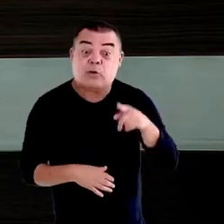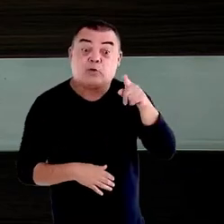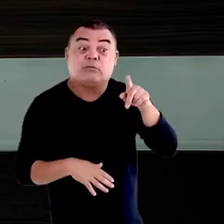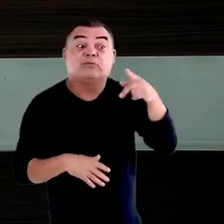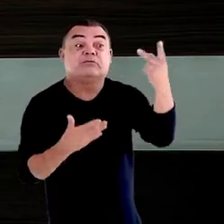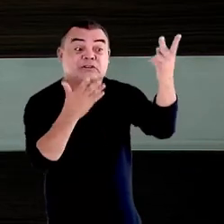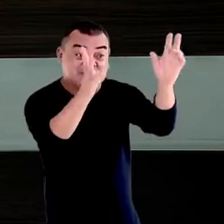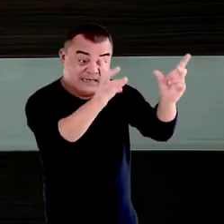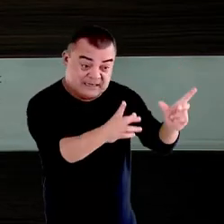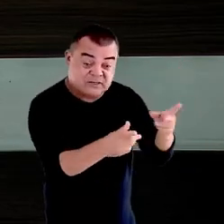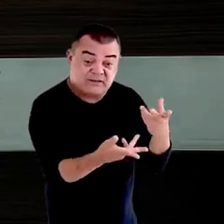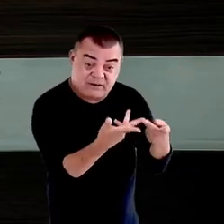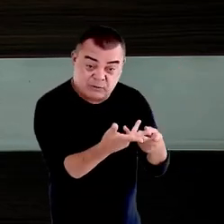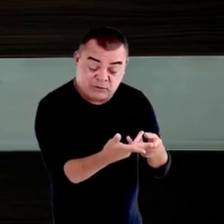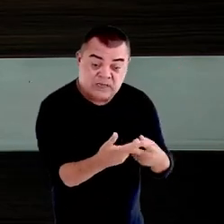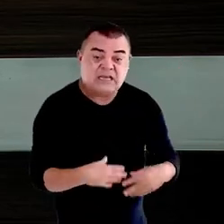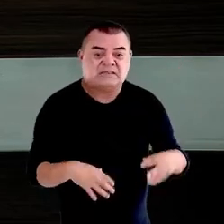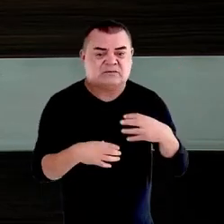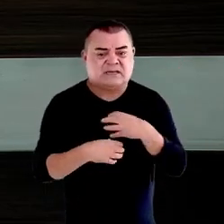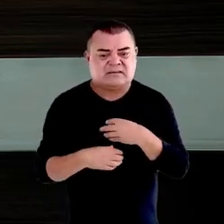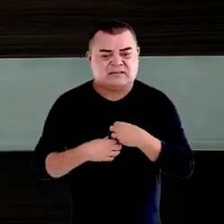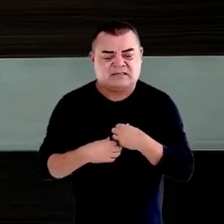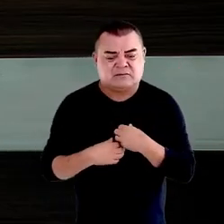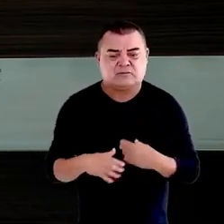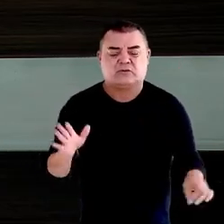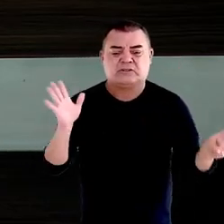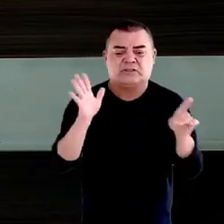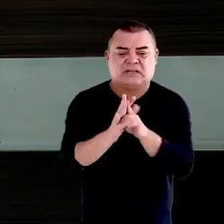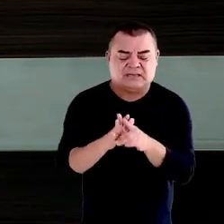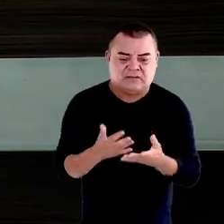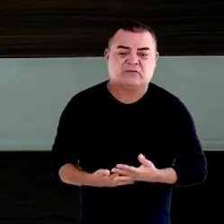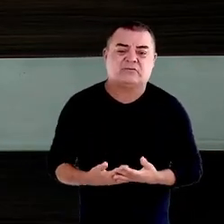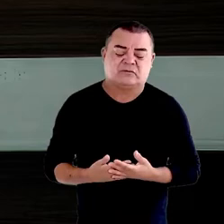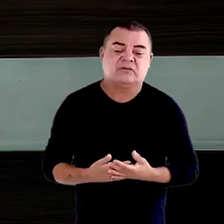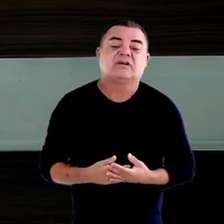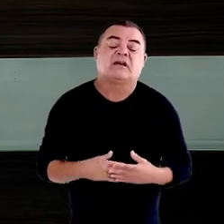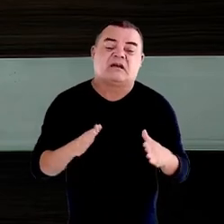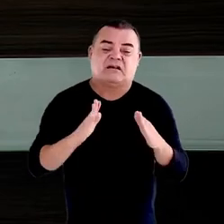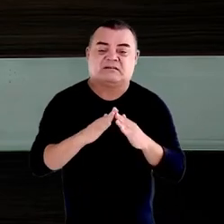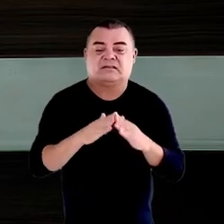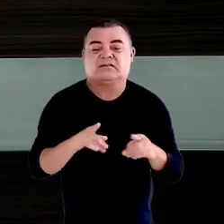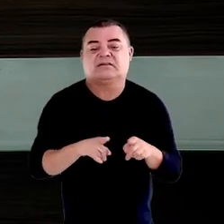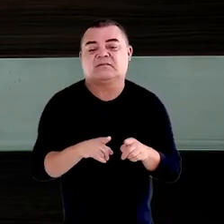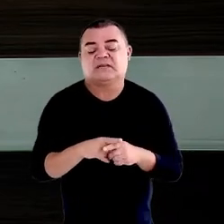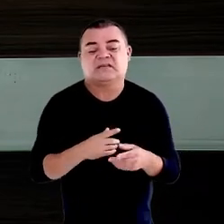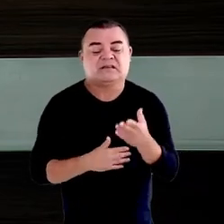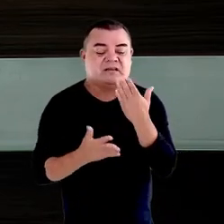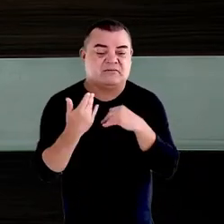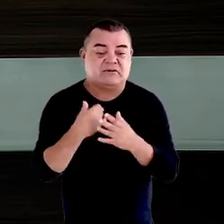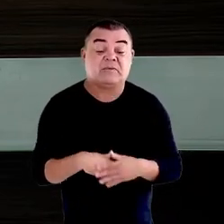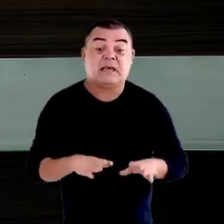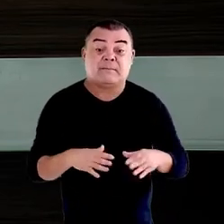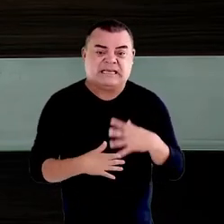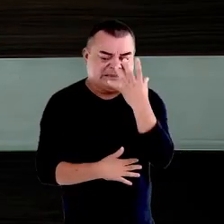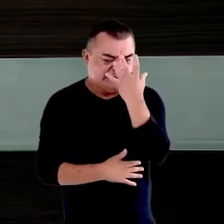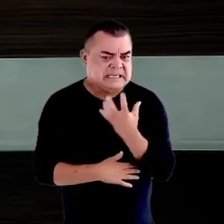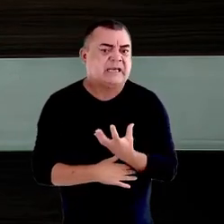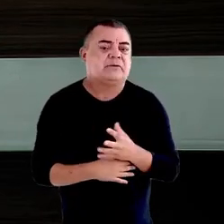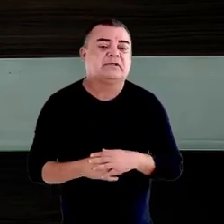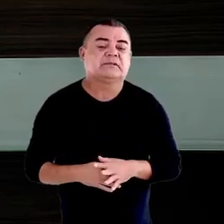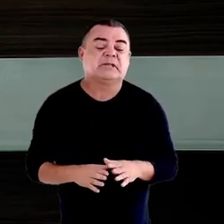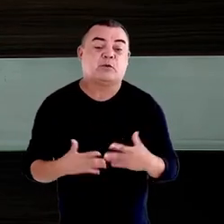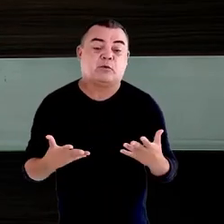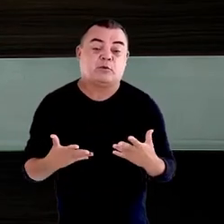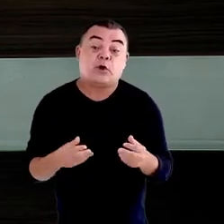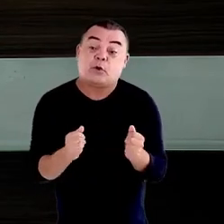de garantia do direito a estar livre da fome ainda é mais severa. E é com esse